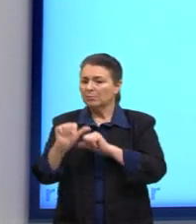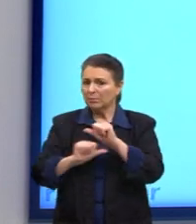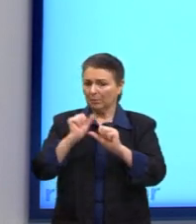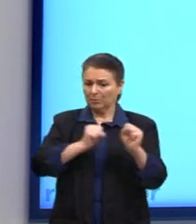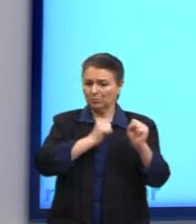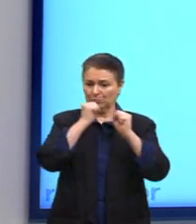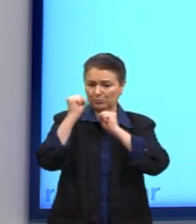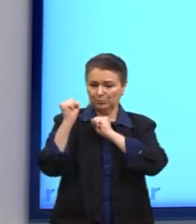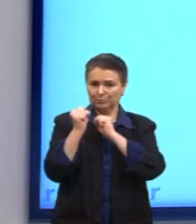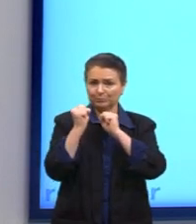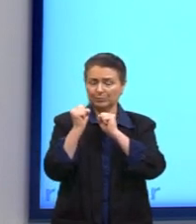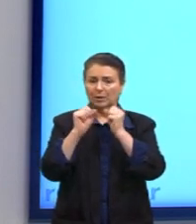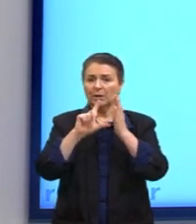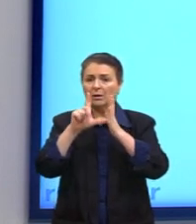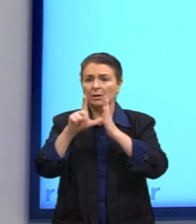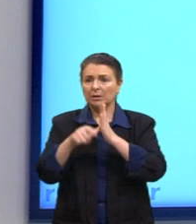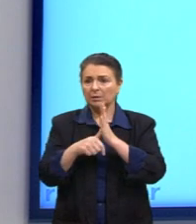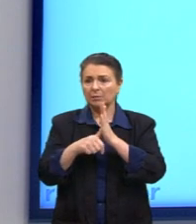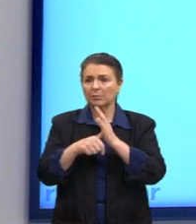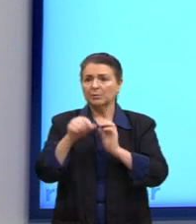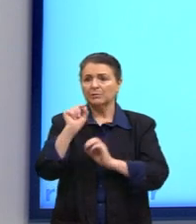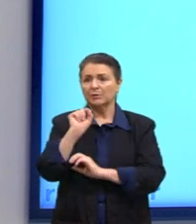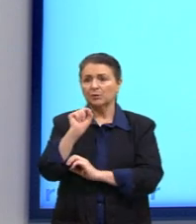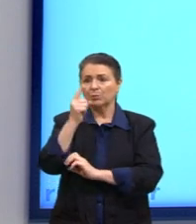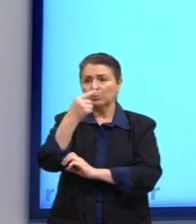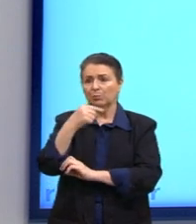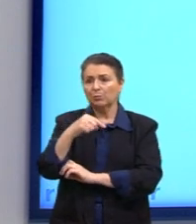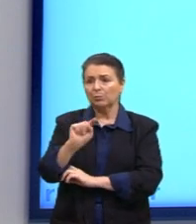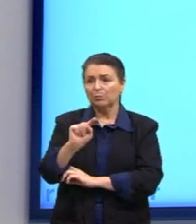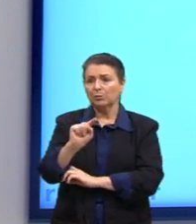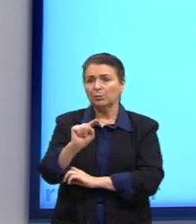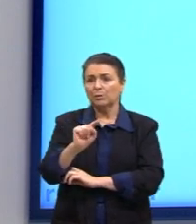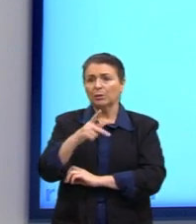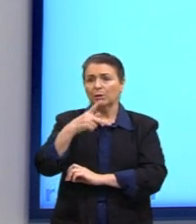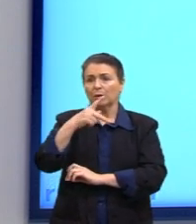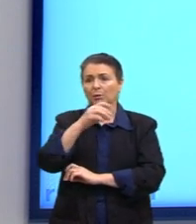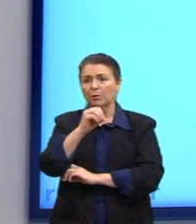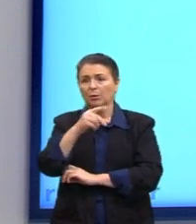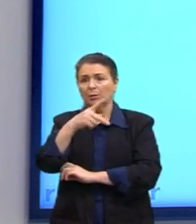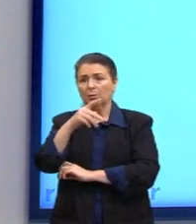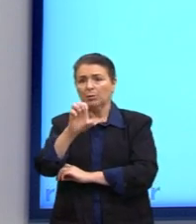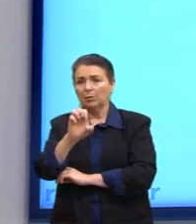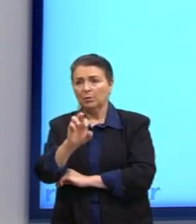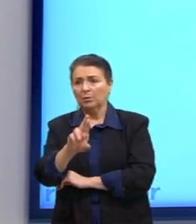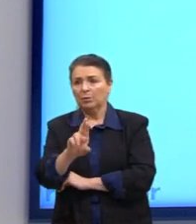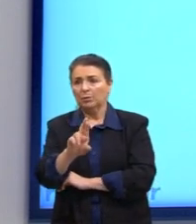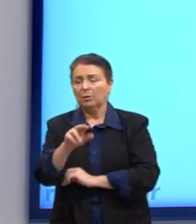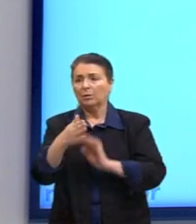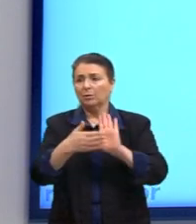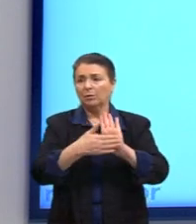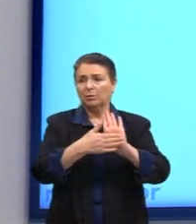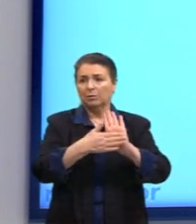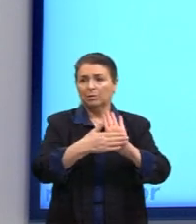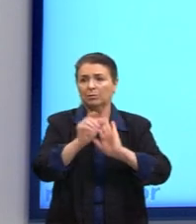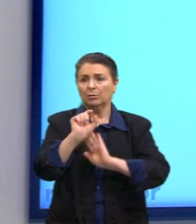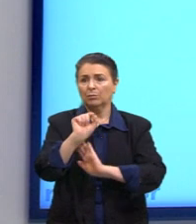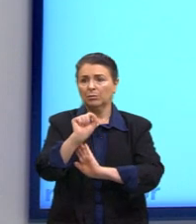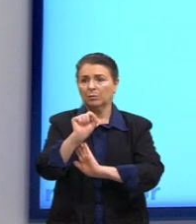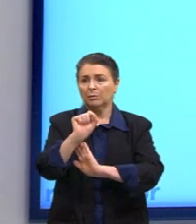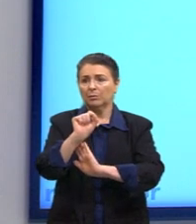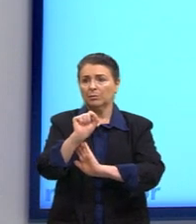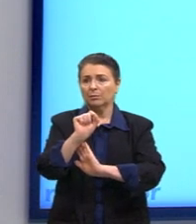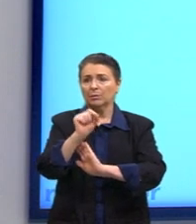E aí, em seguida, vem o Karl Popper, né, que é o que o Karl Popper vai propor? O Karl Popper vai propor o seguinte,